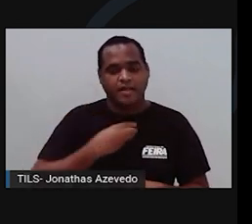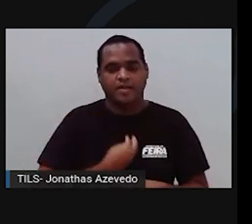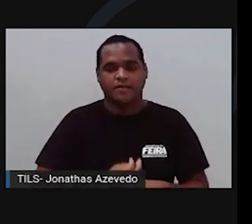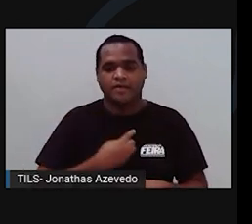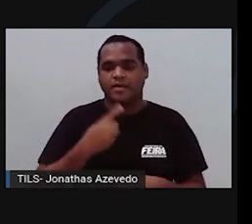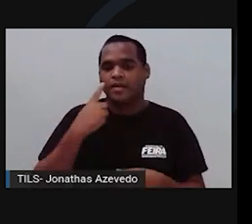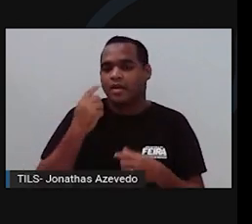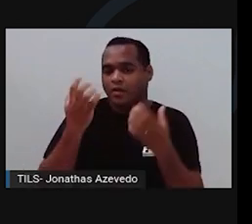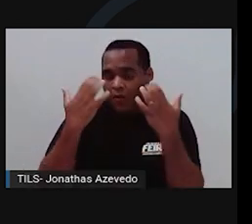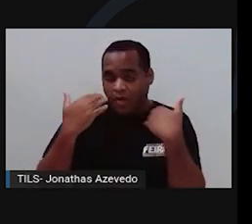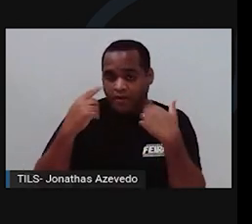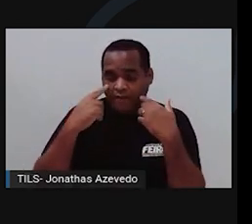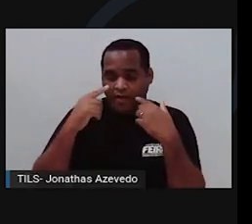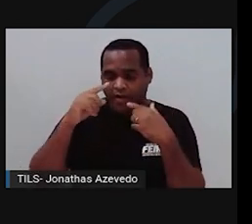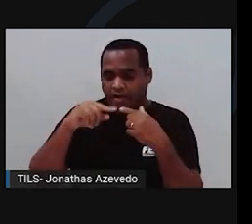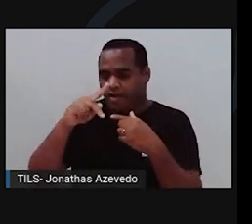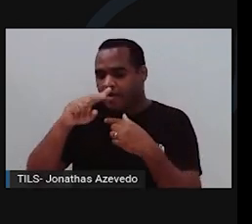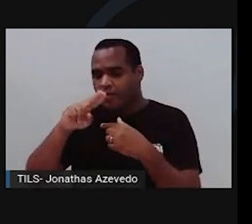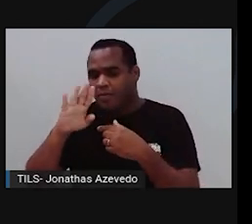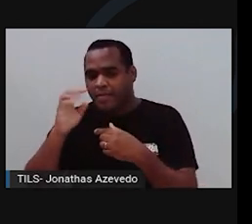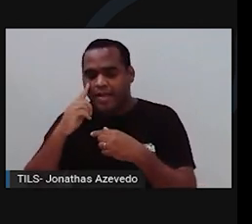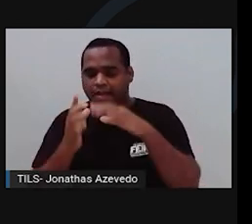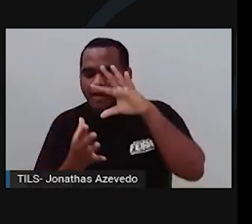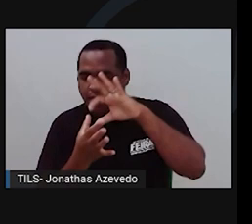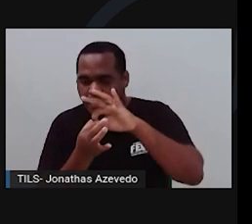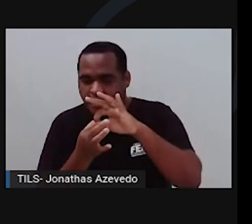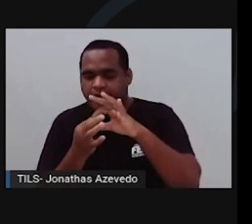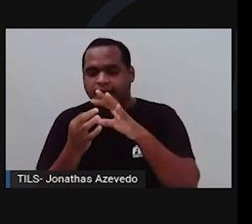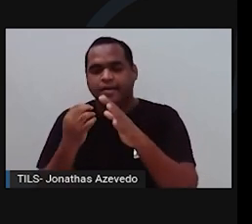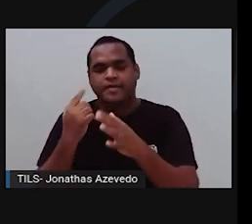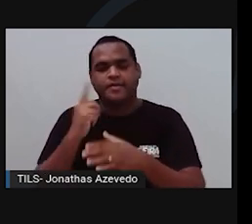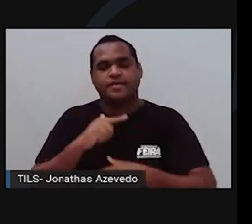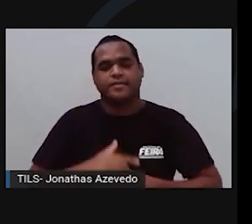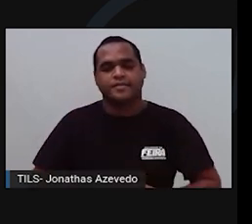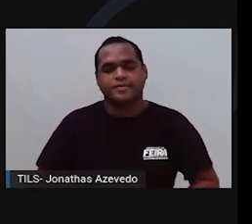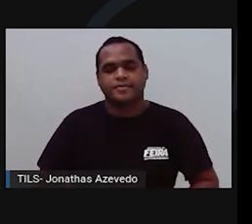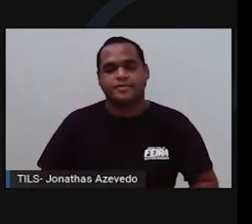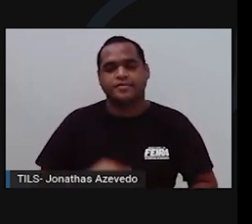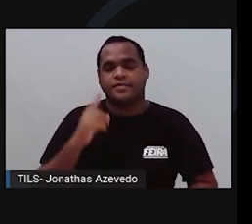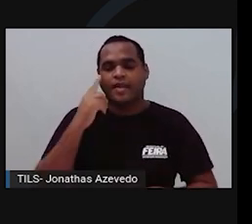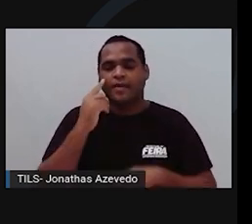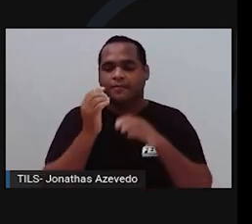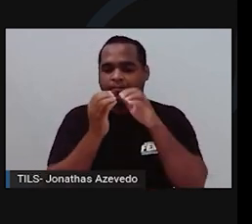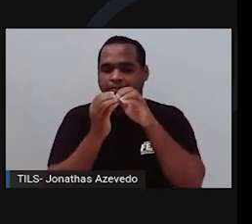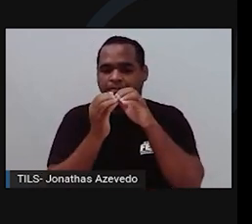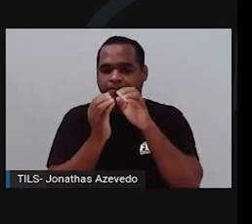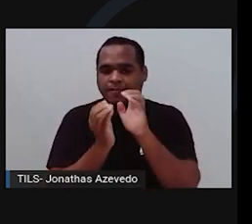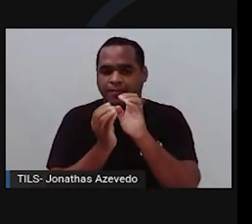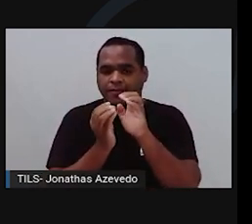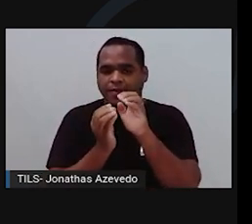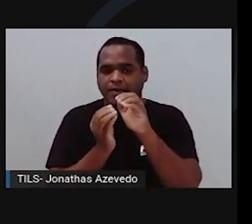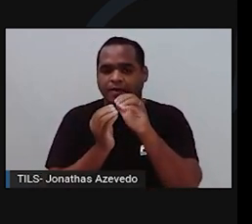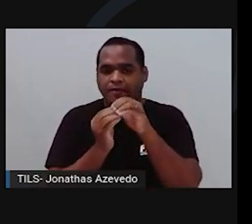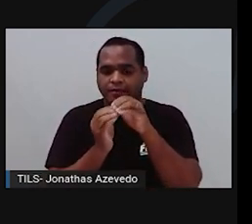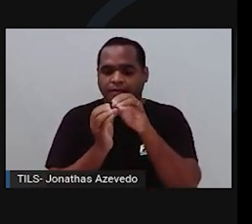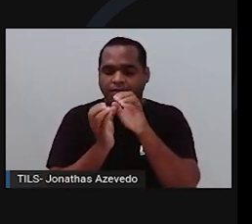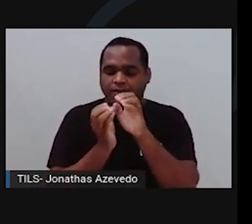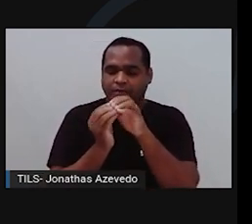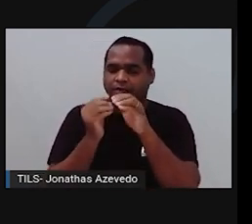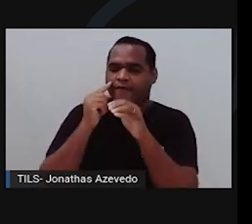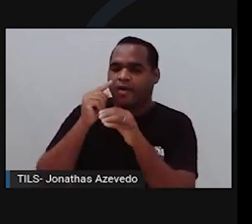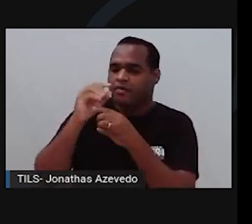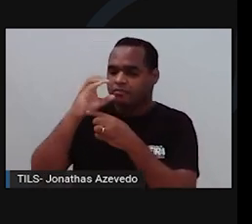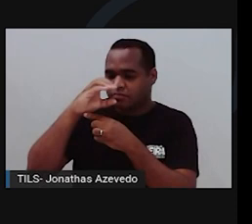do olho, segue abaixo da pupila e anexa ao corpo ciliar. Estes são responsáveis pela focalização final do objeto,